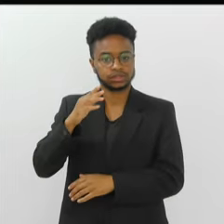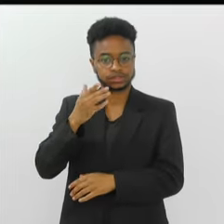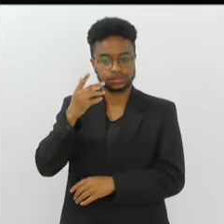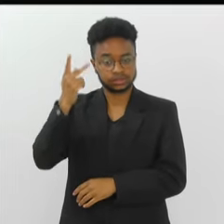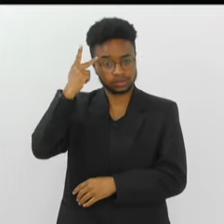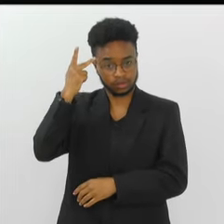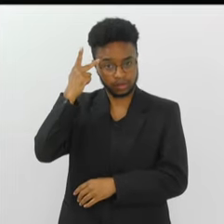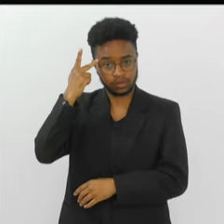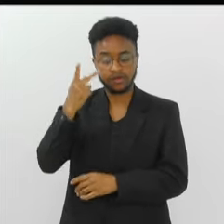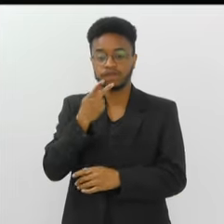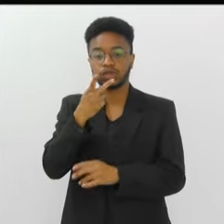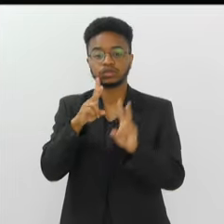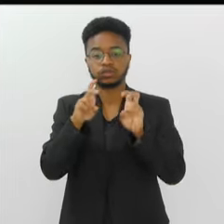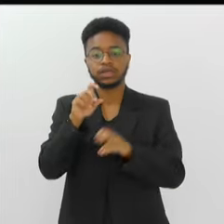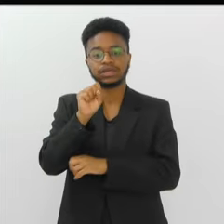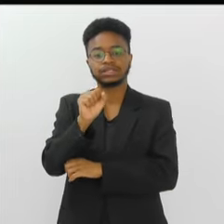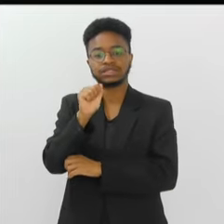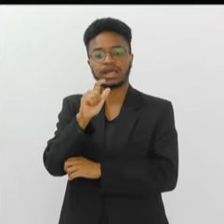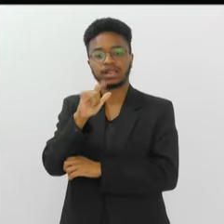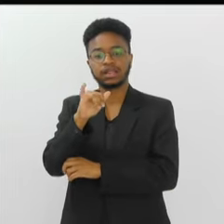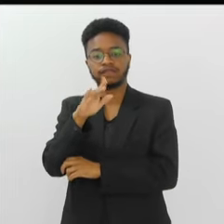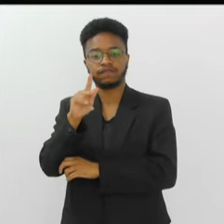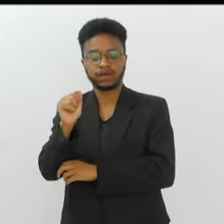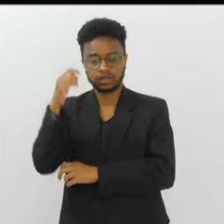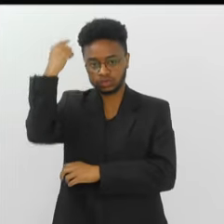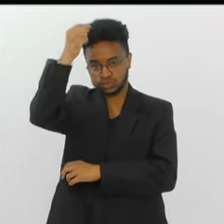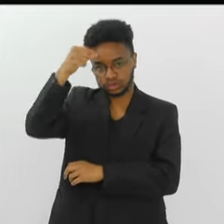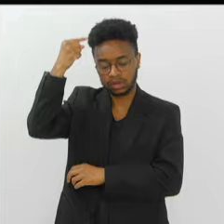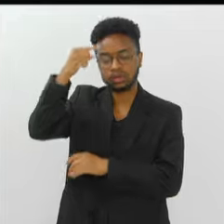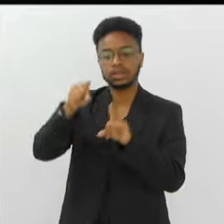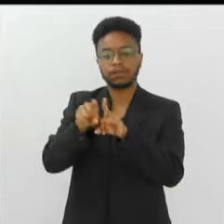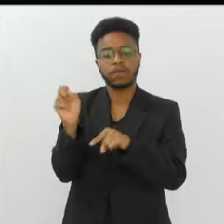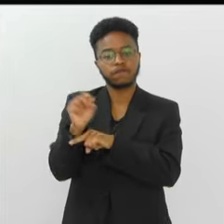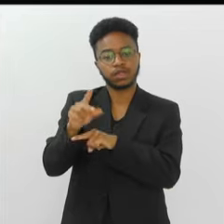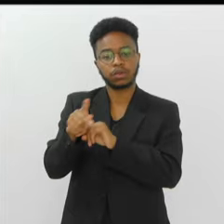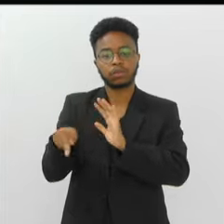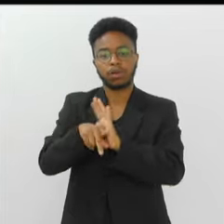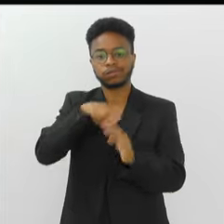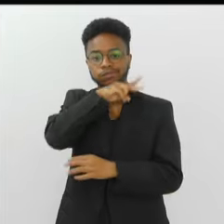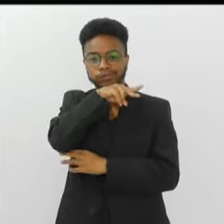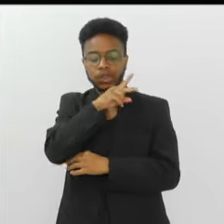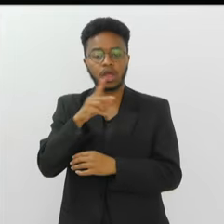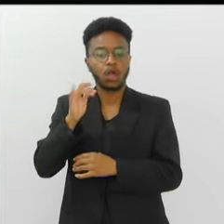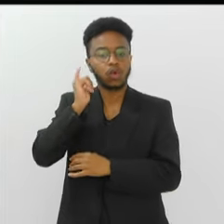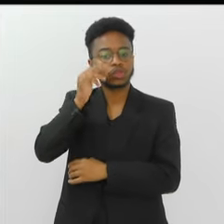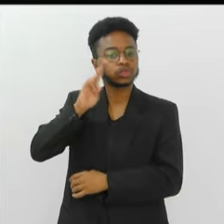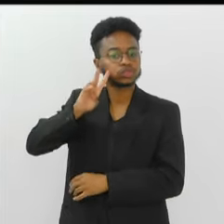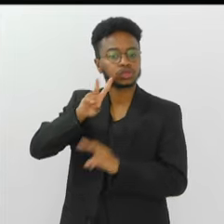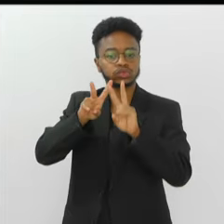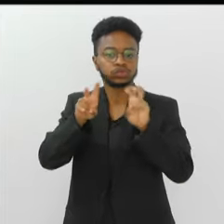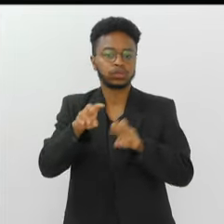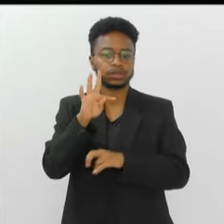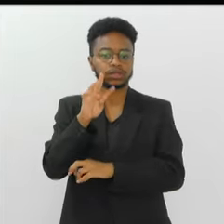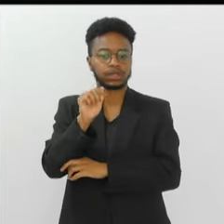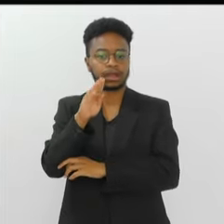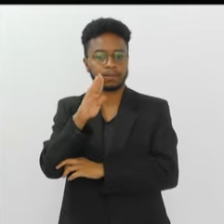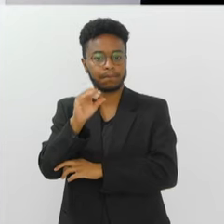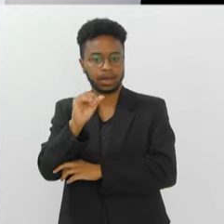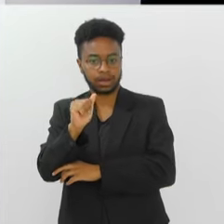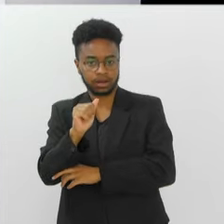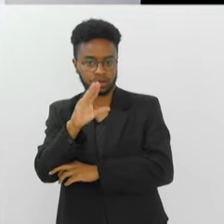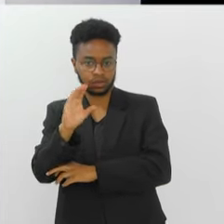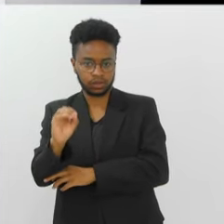São Paulo, chamado A Saliva do Santo. E o Veneno da Serpente, que contava a história do tabaco, da erva. E é